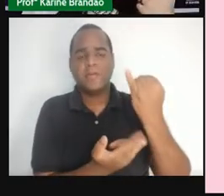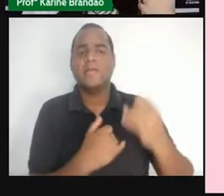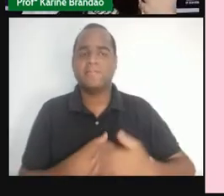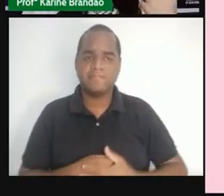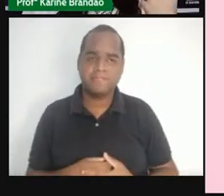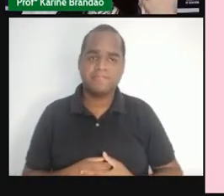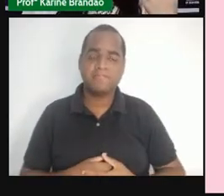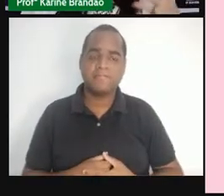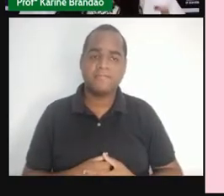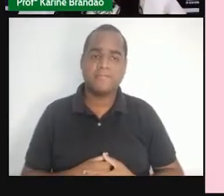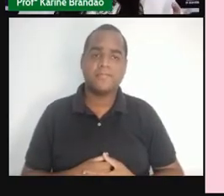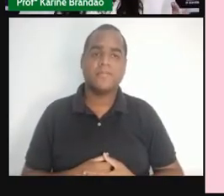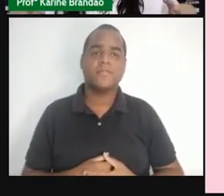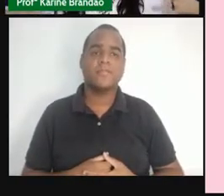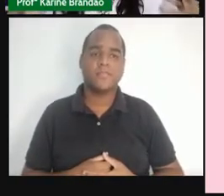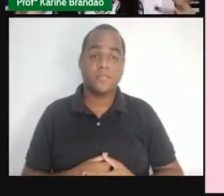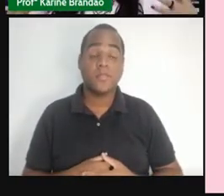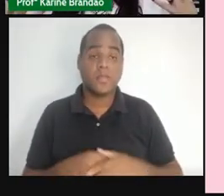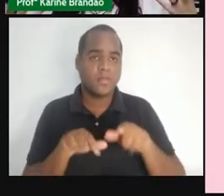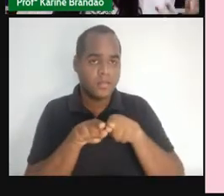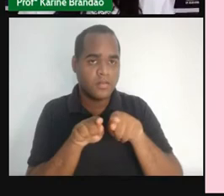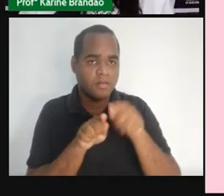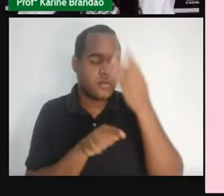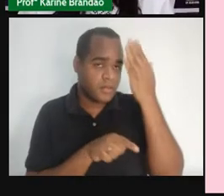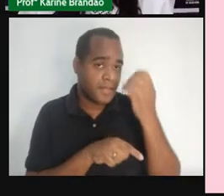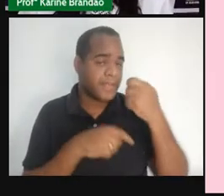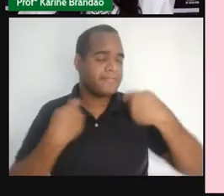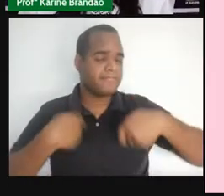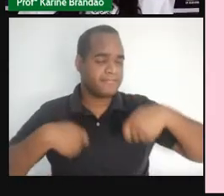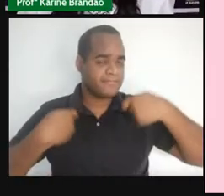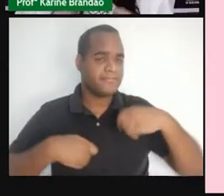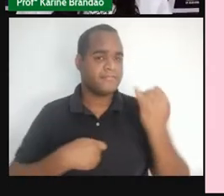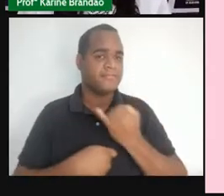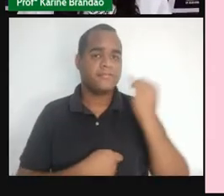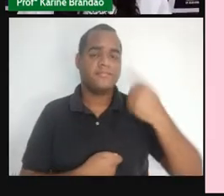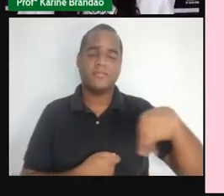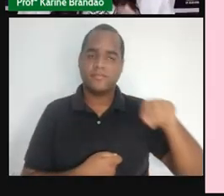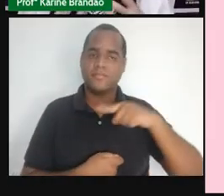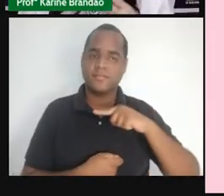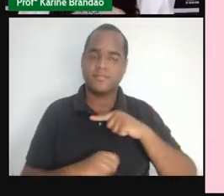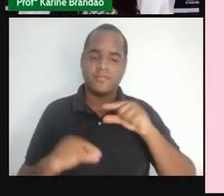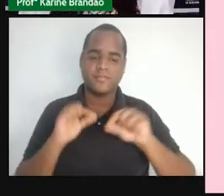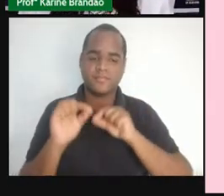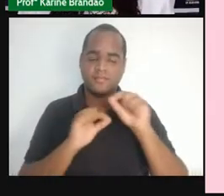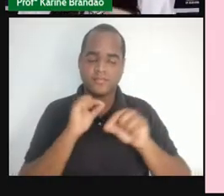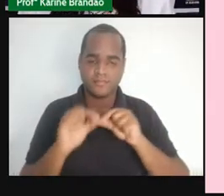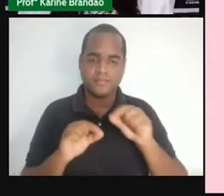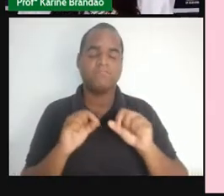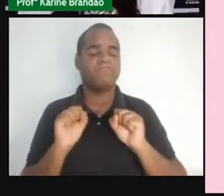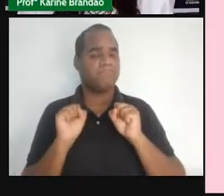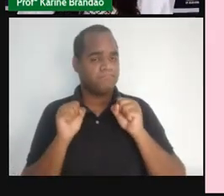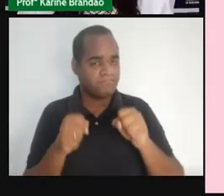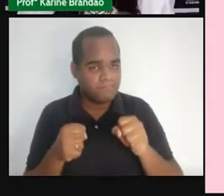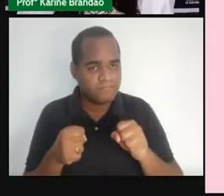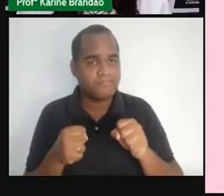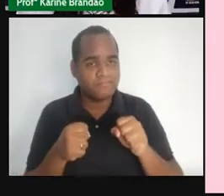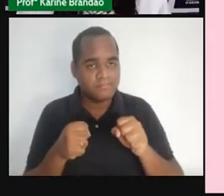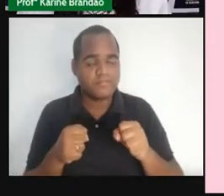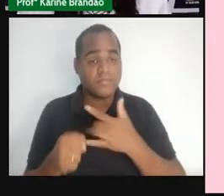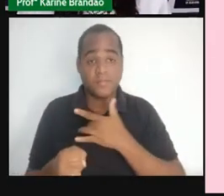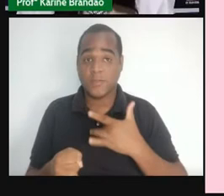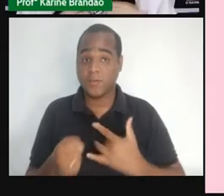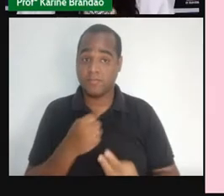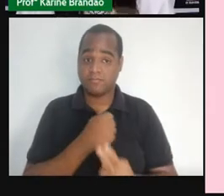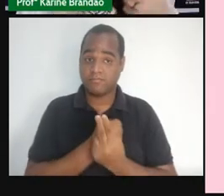saber da necessidade que nós temos, né? De nos cuidar, de cuidar da nossa saúde, de